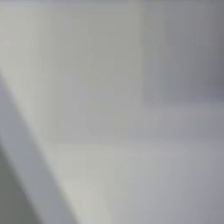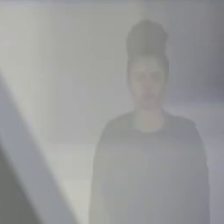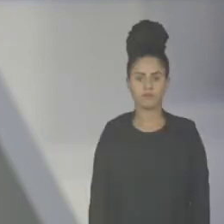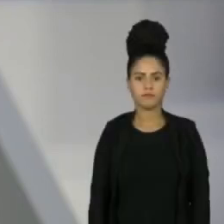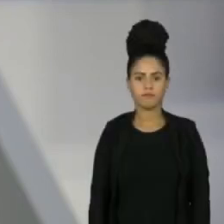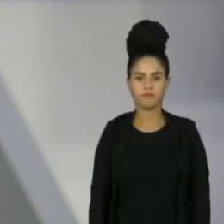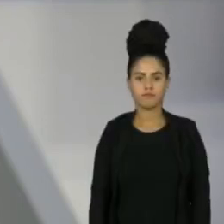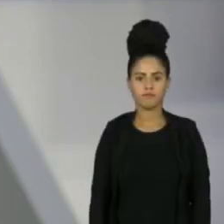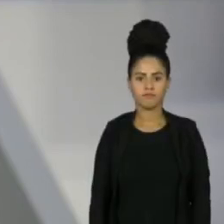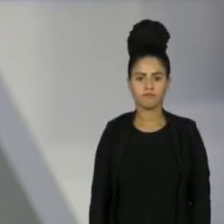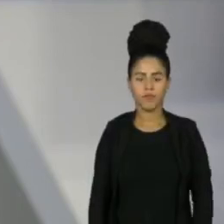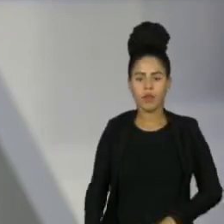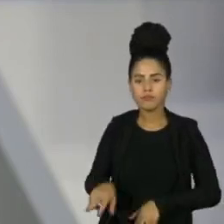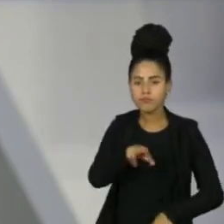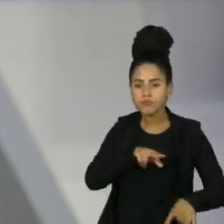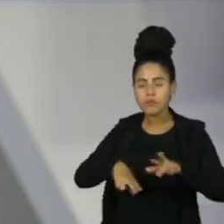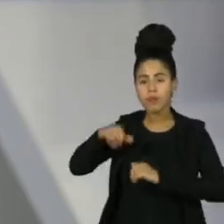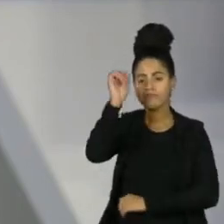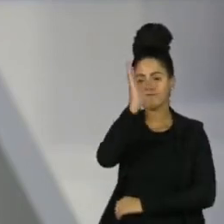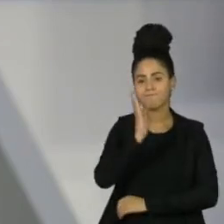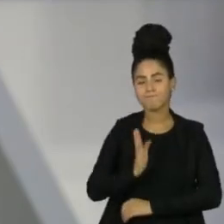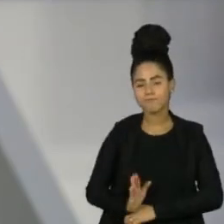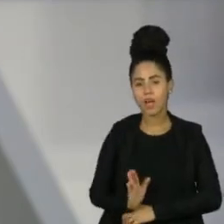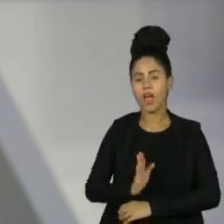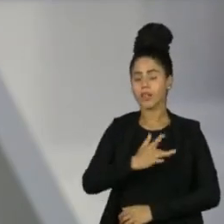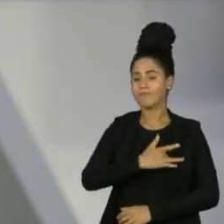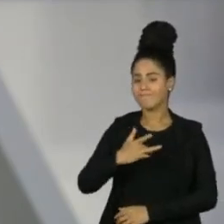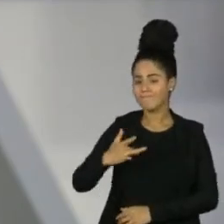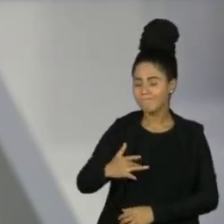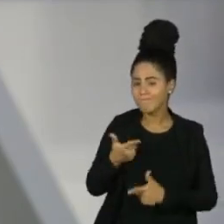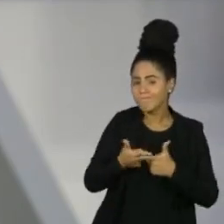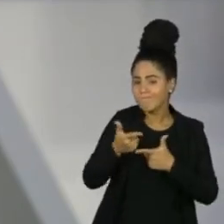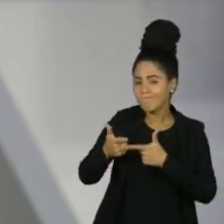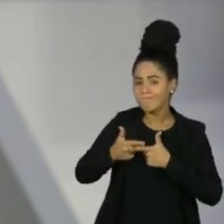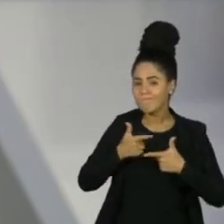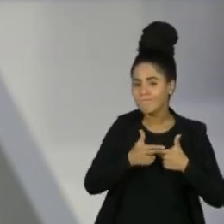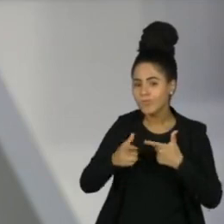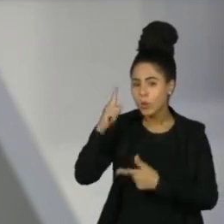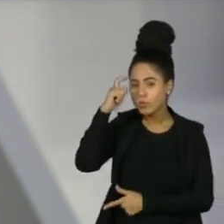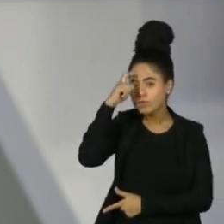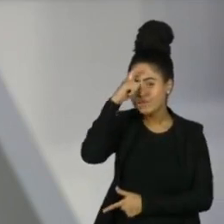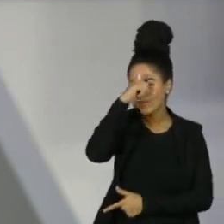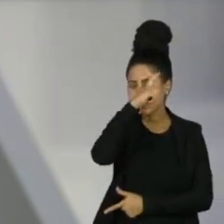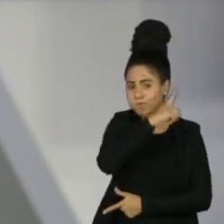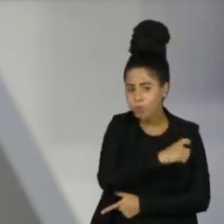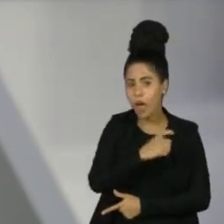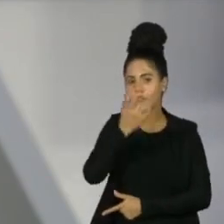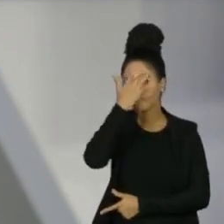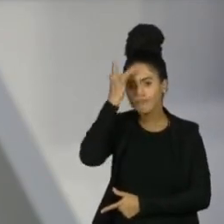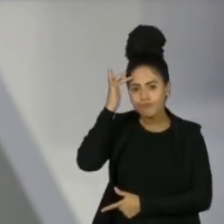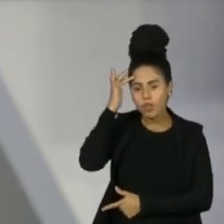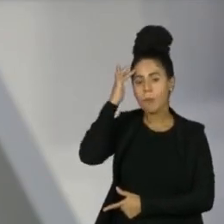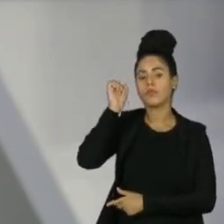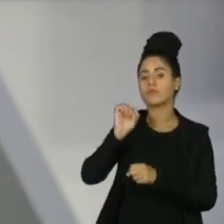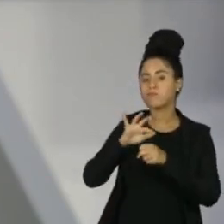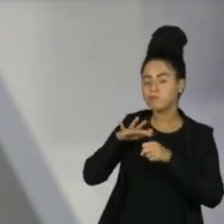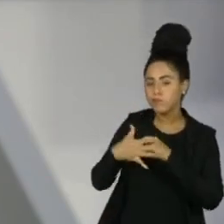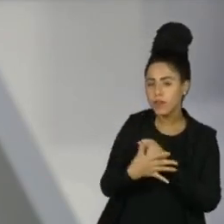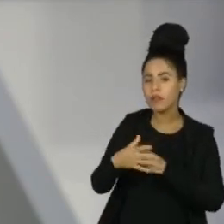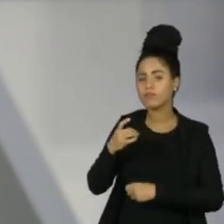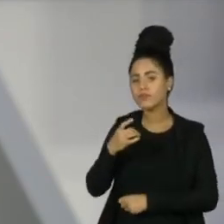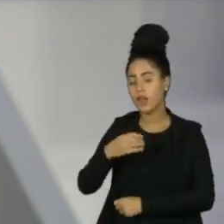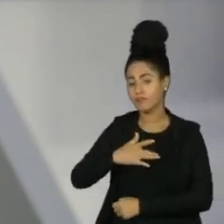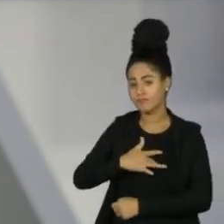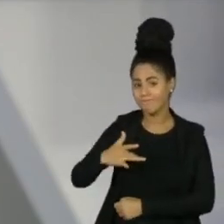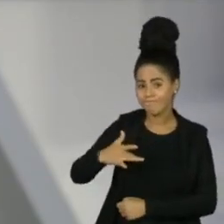Em várias partes do país, a rede de saúde enfrenta problemas por causa do excesso de pacientes. As internações provocadas